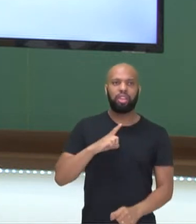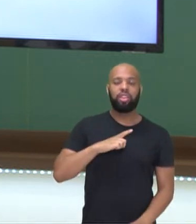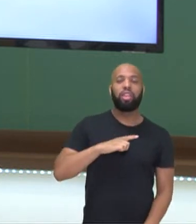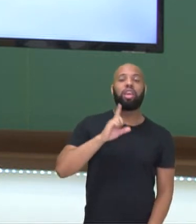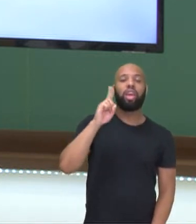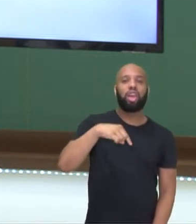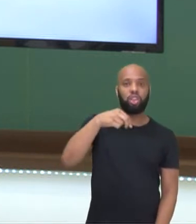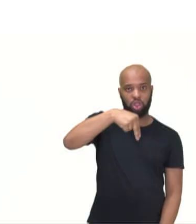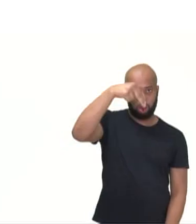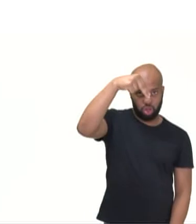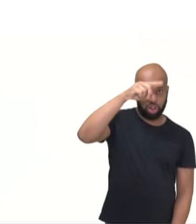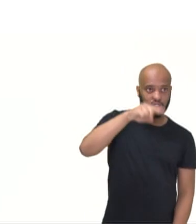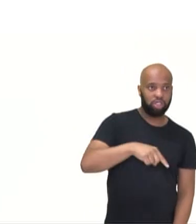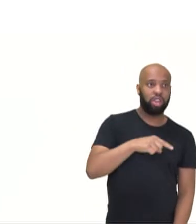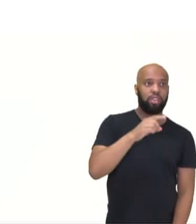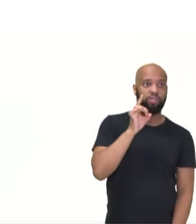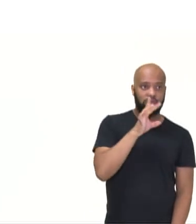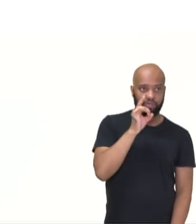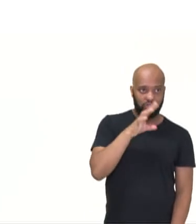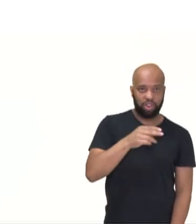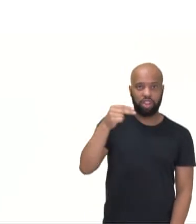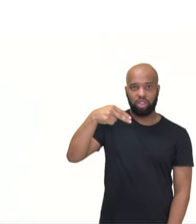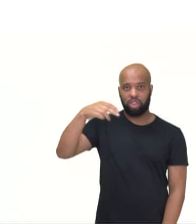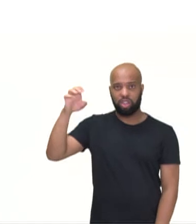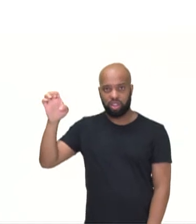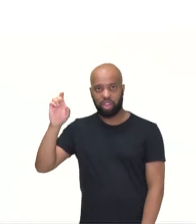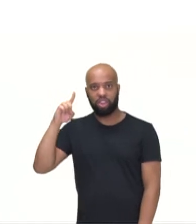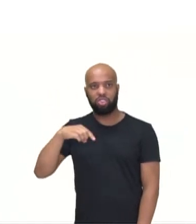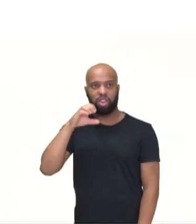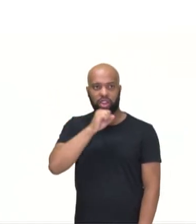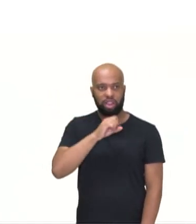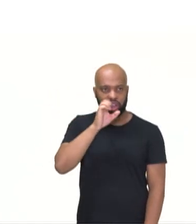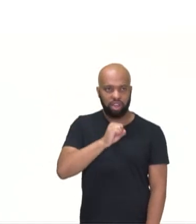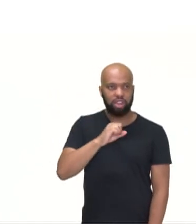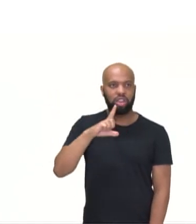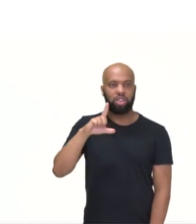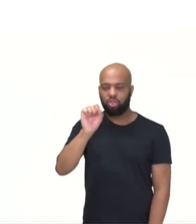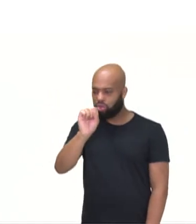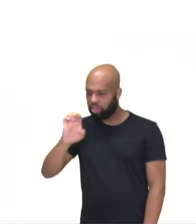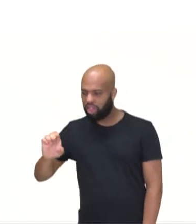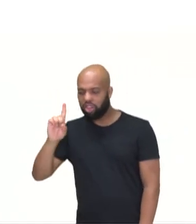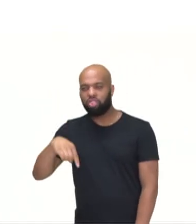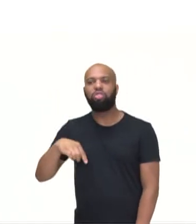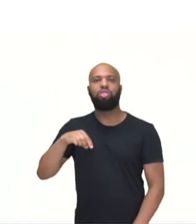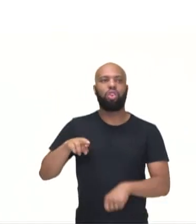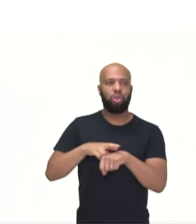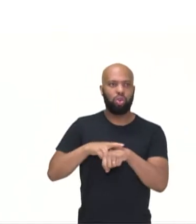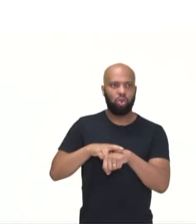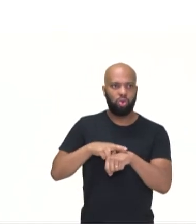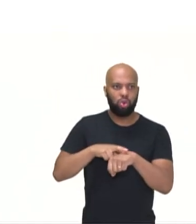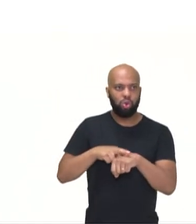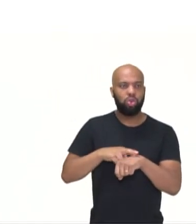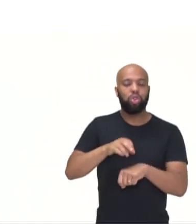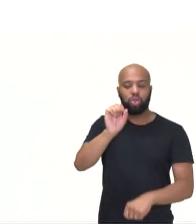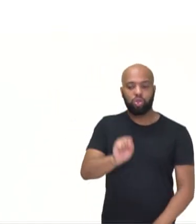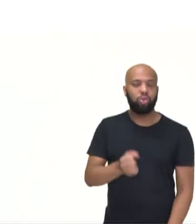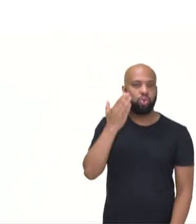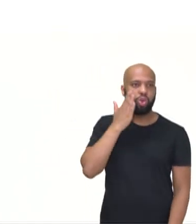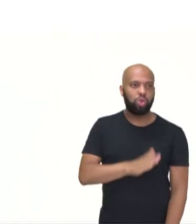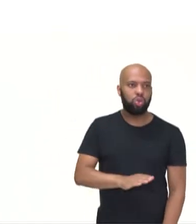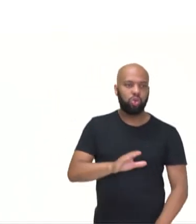nordeste pelo laranja, o sudeste pelo roxo, o sul pelo azul e o centro-oeste por esse